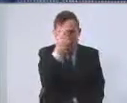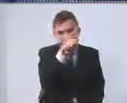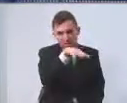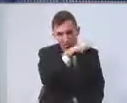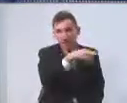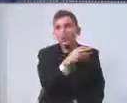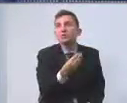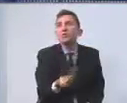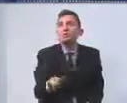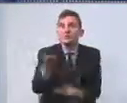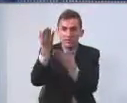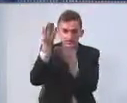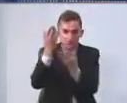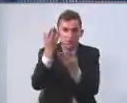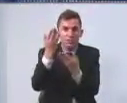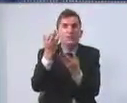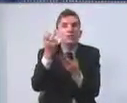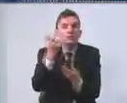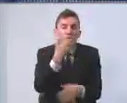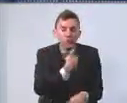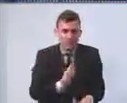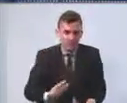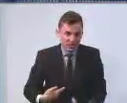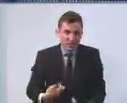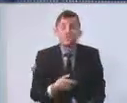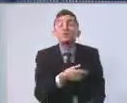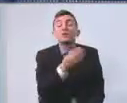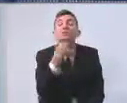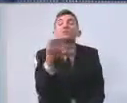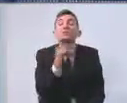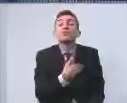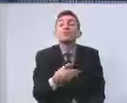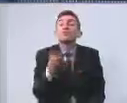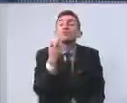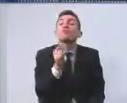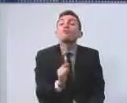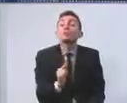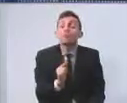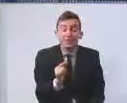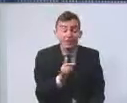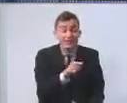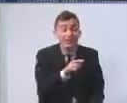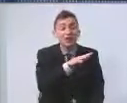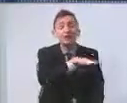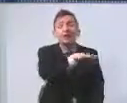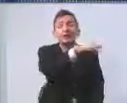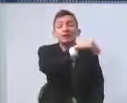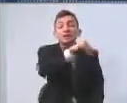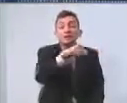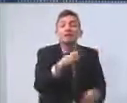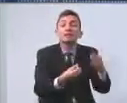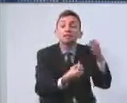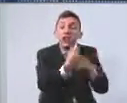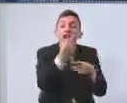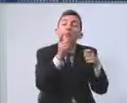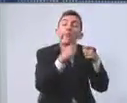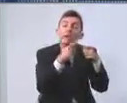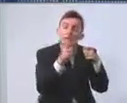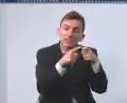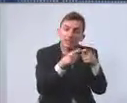público condicionando essa doação. E essa foi condicionada. A única e exclusivamente é a clínica de tratamento e reabilitação.